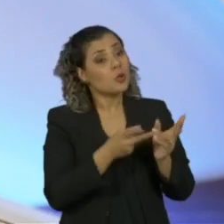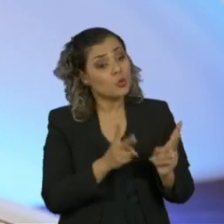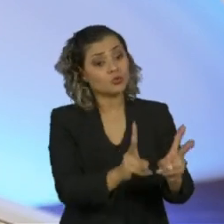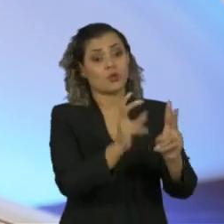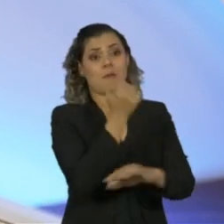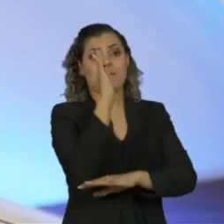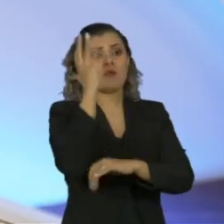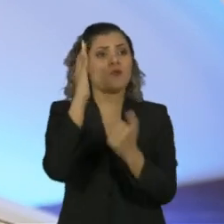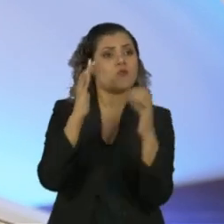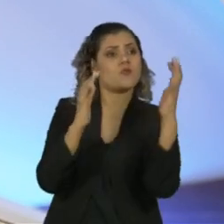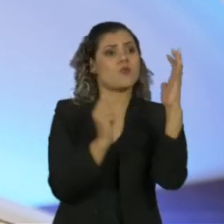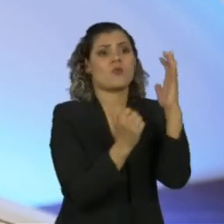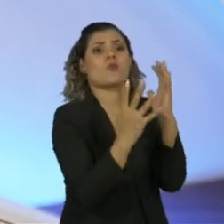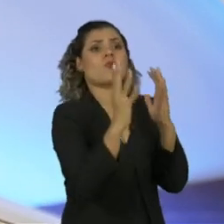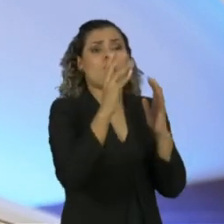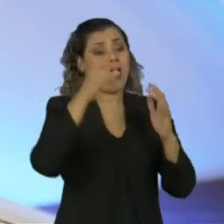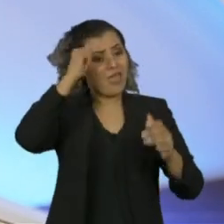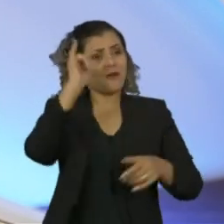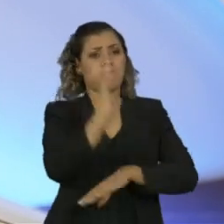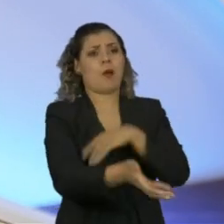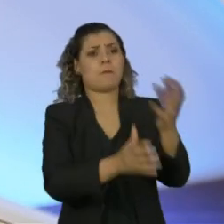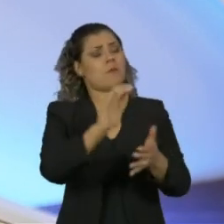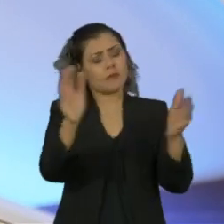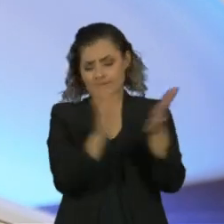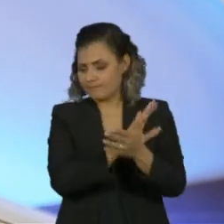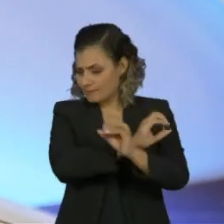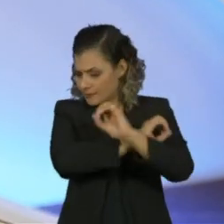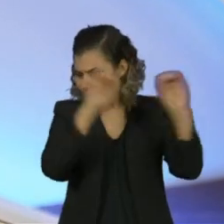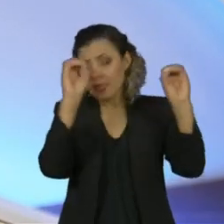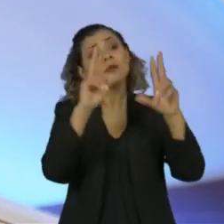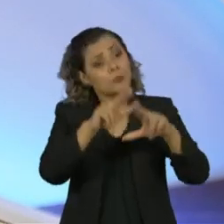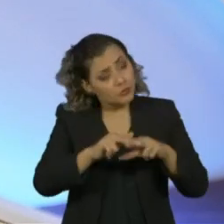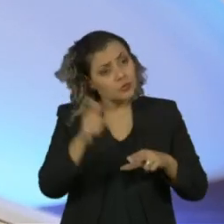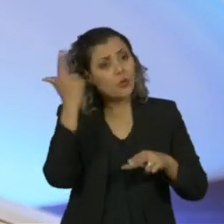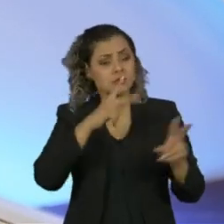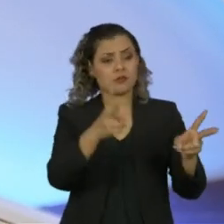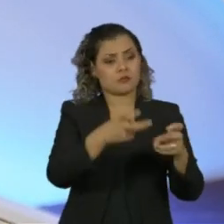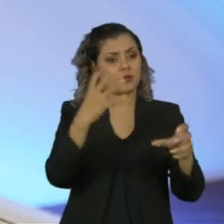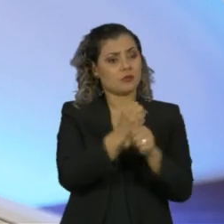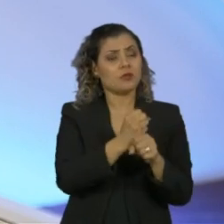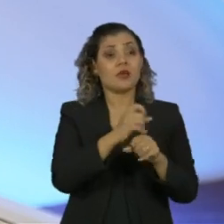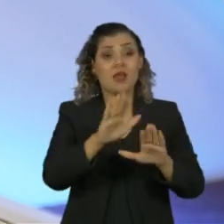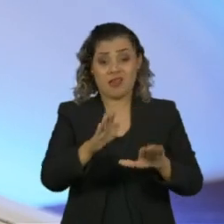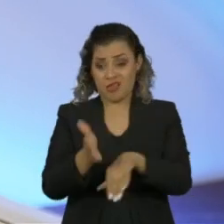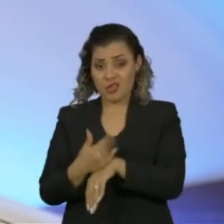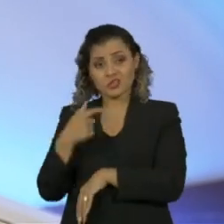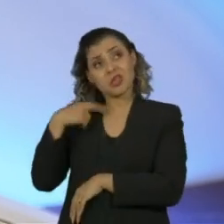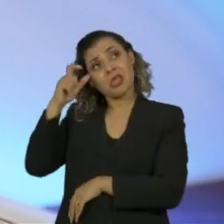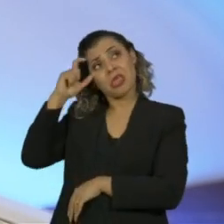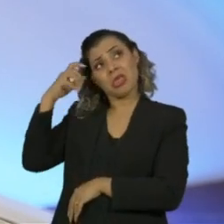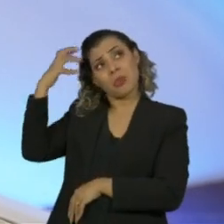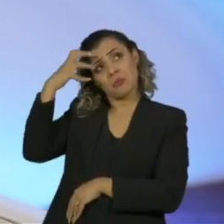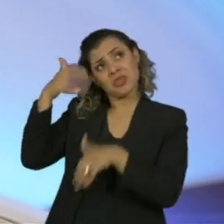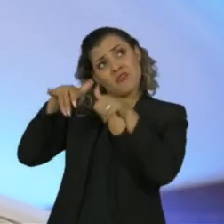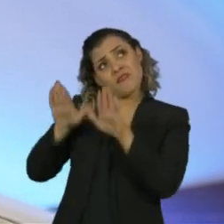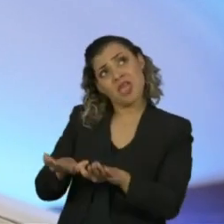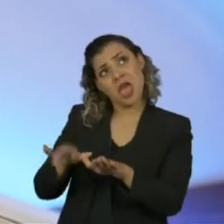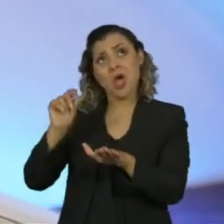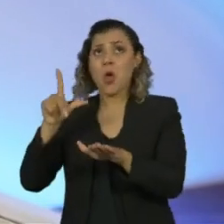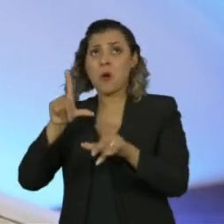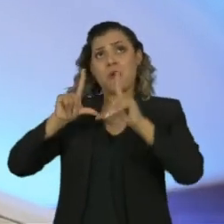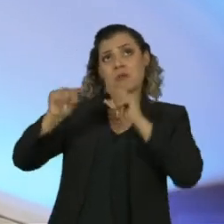tenha, que ela possa ter rentabilidade para isso. Então, eu acho que a gente precisa, antes de estar preocupado se o ministro fica ou se o ministro sai,